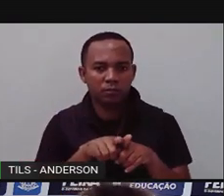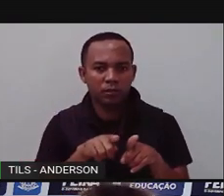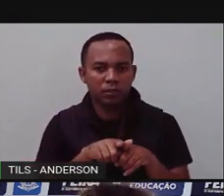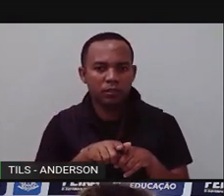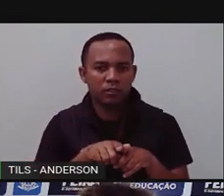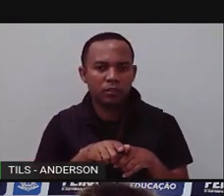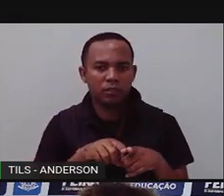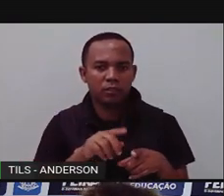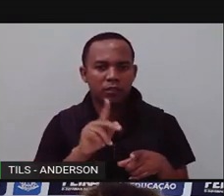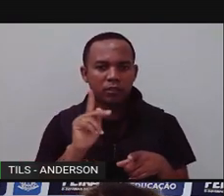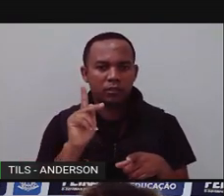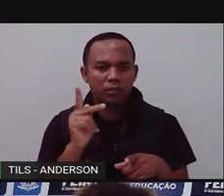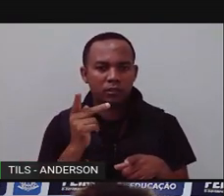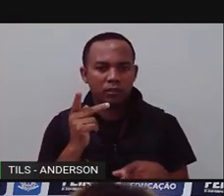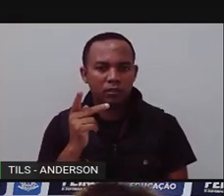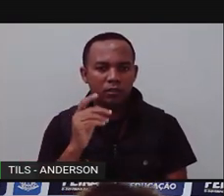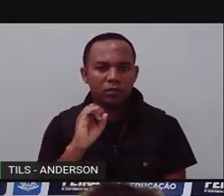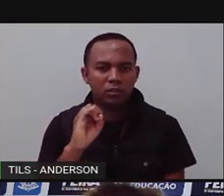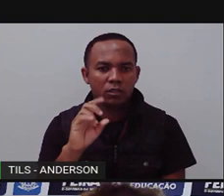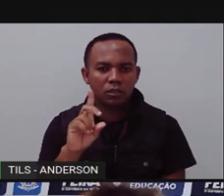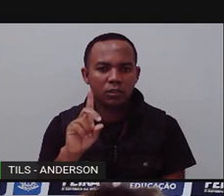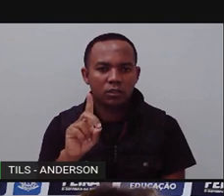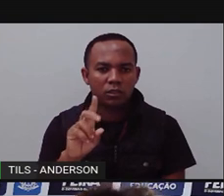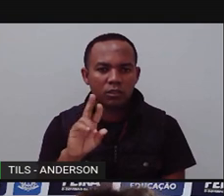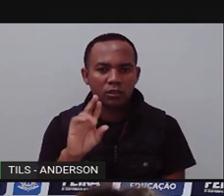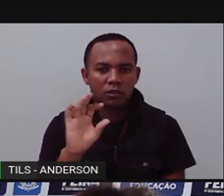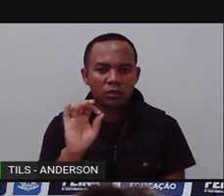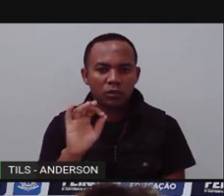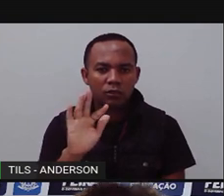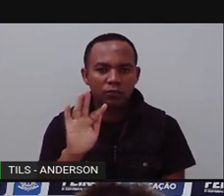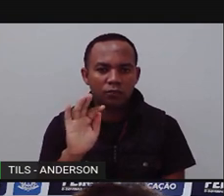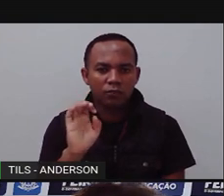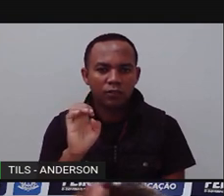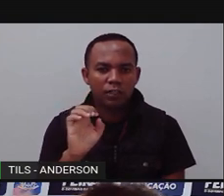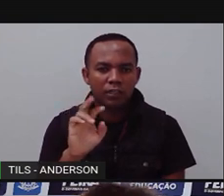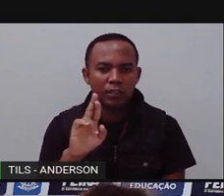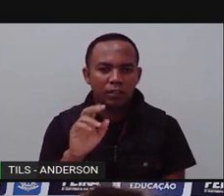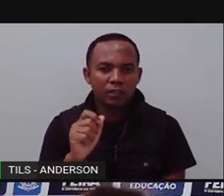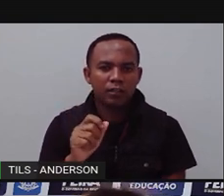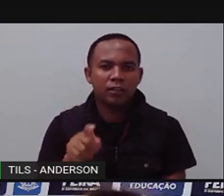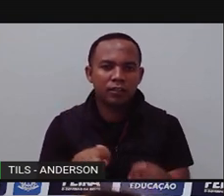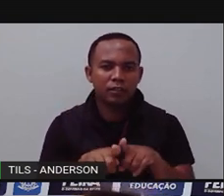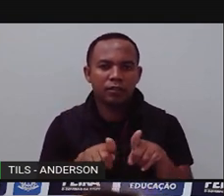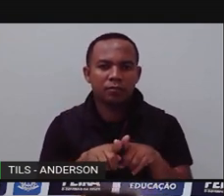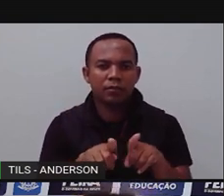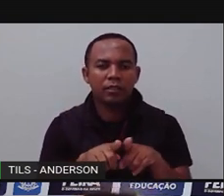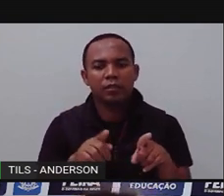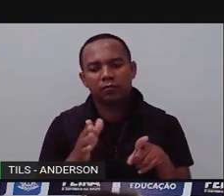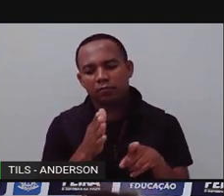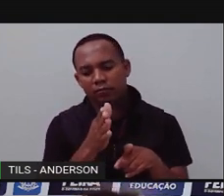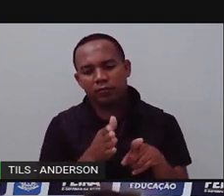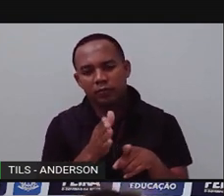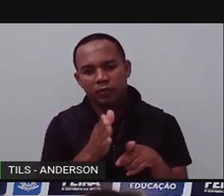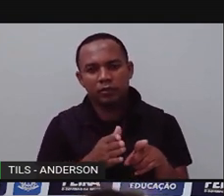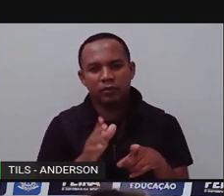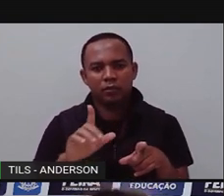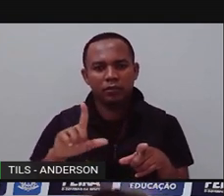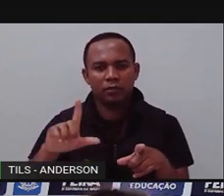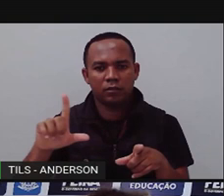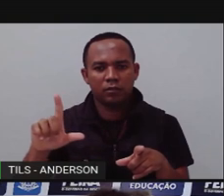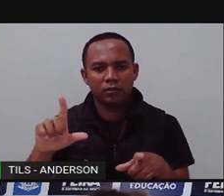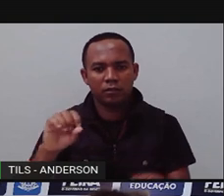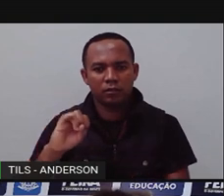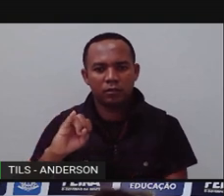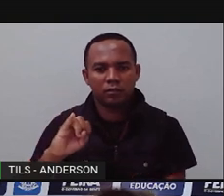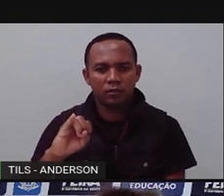mares. E a litosfera seria o quê? Onde a gente está pisando agora. Então, seria a junção desses três, que seria a biosfera. Que é